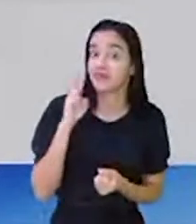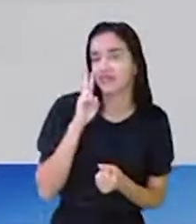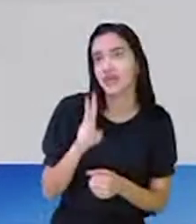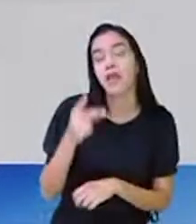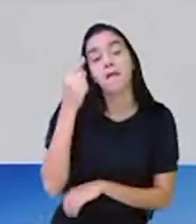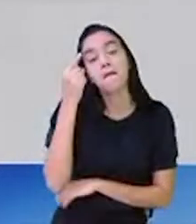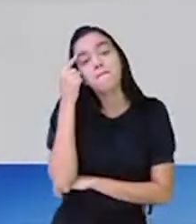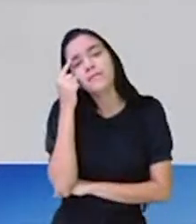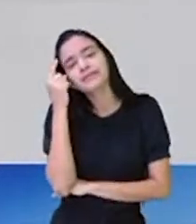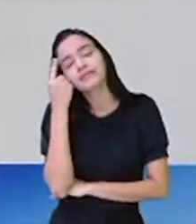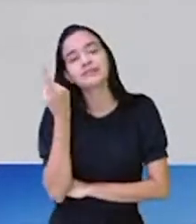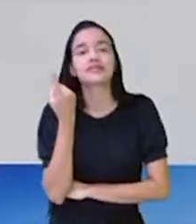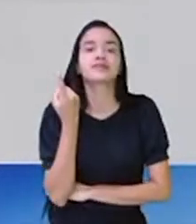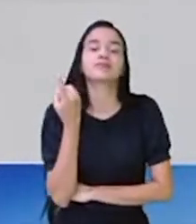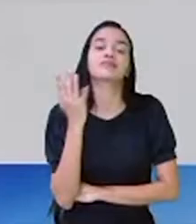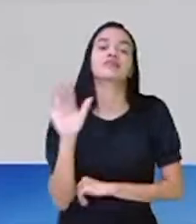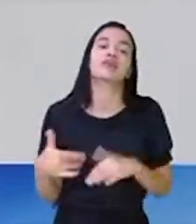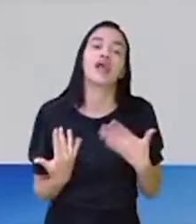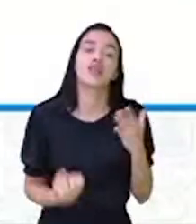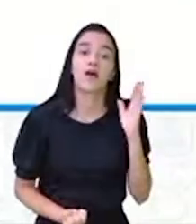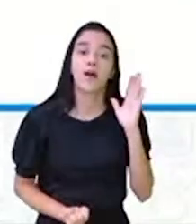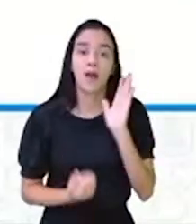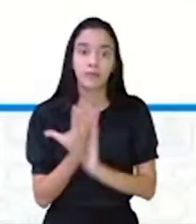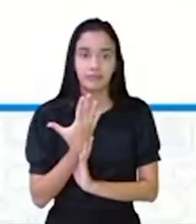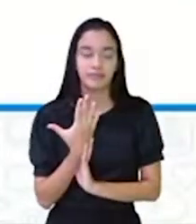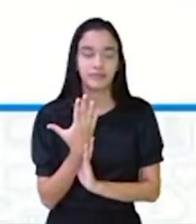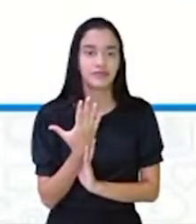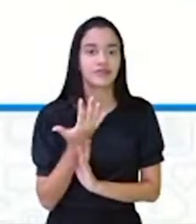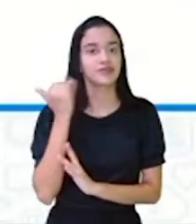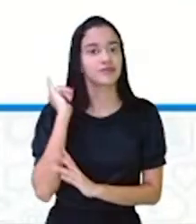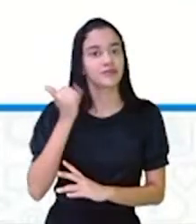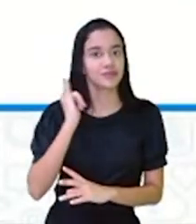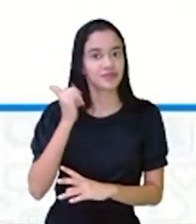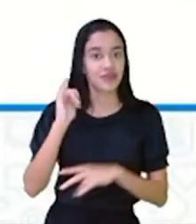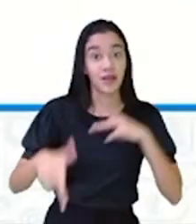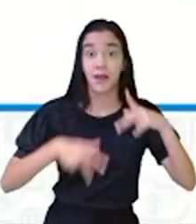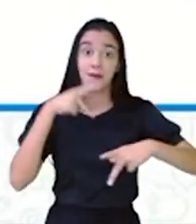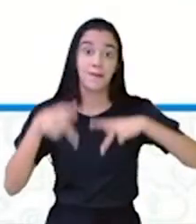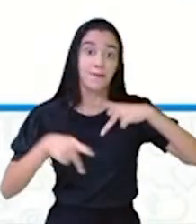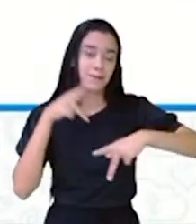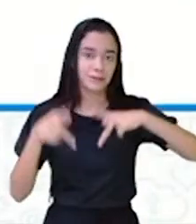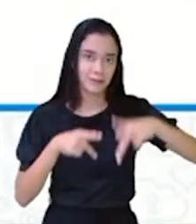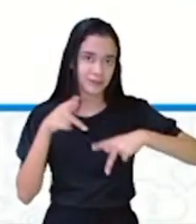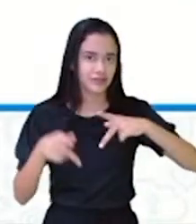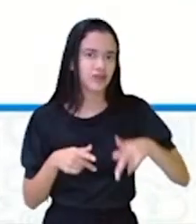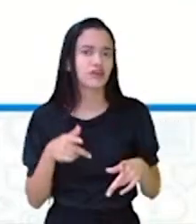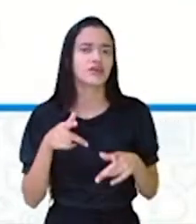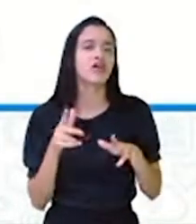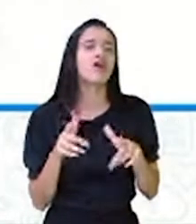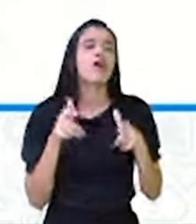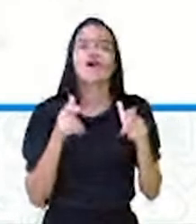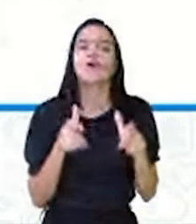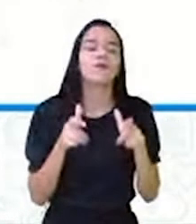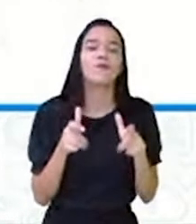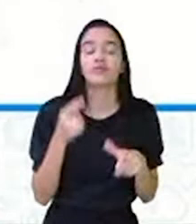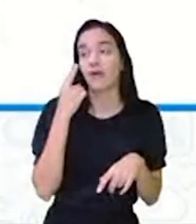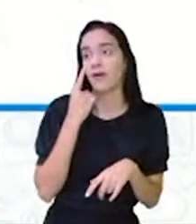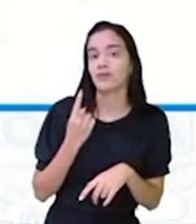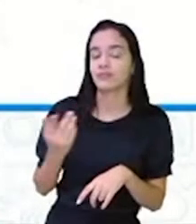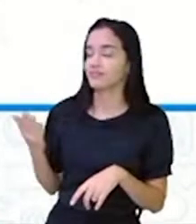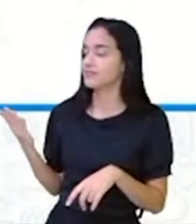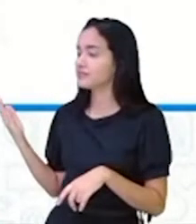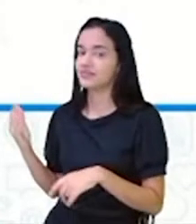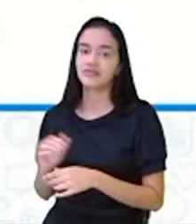pensar aí. As origens dos ditados populares, de onde eles vieram?